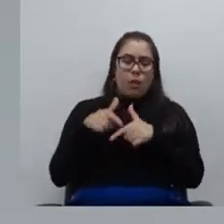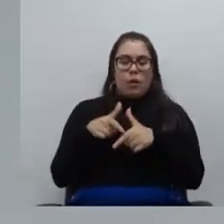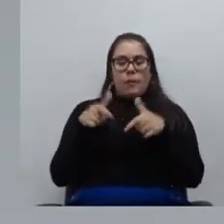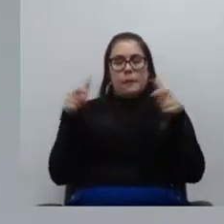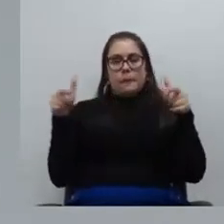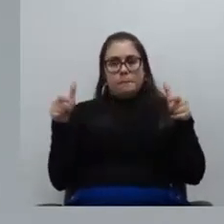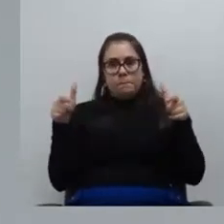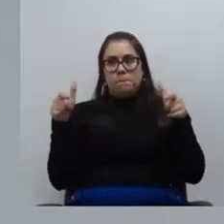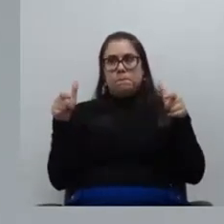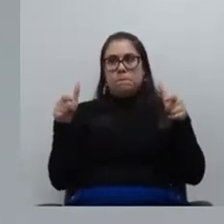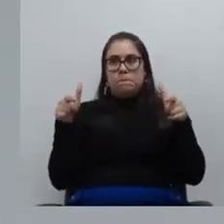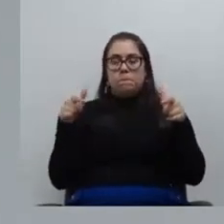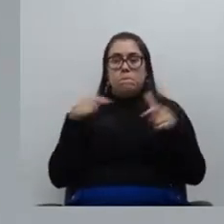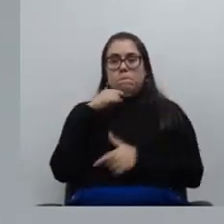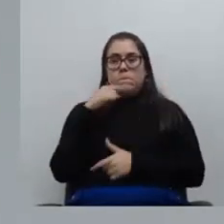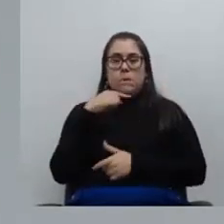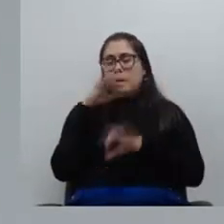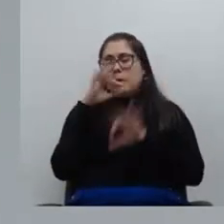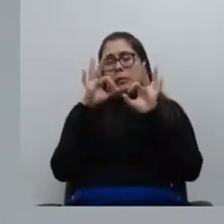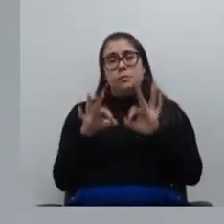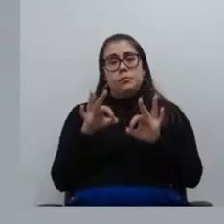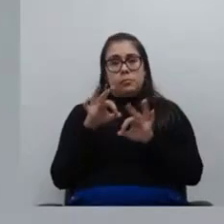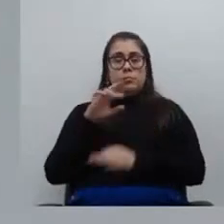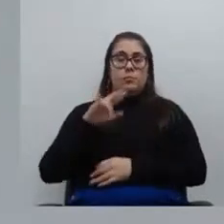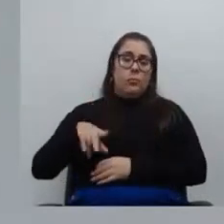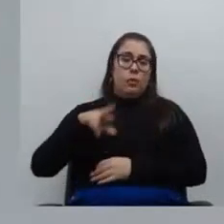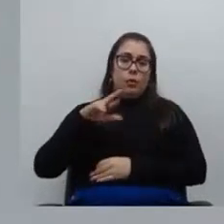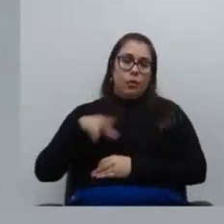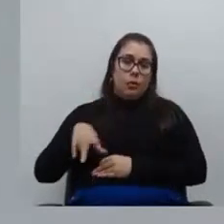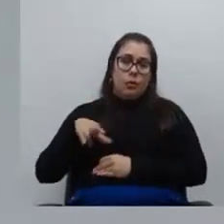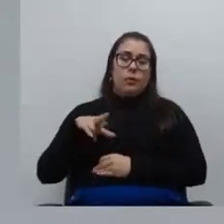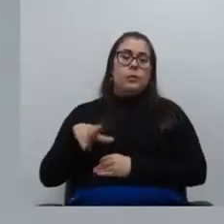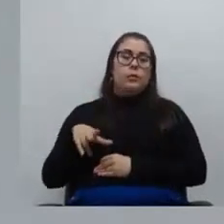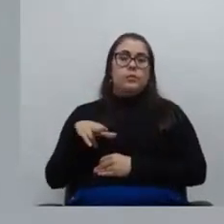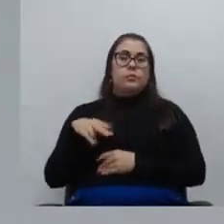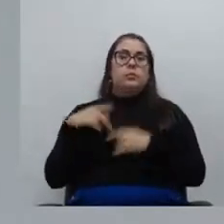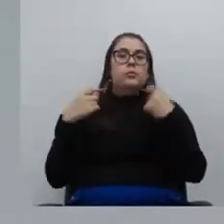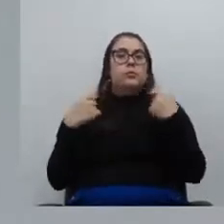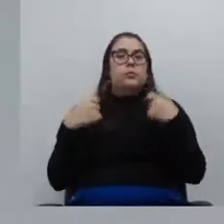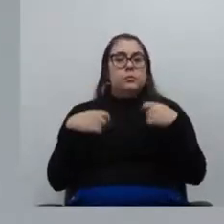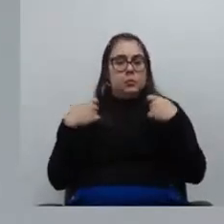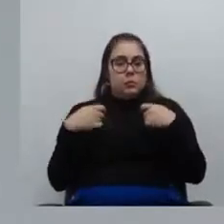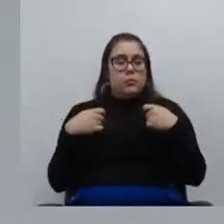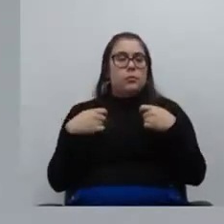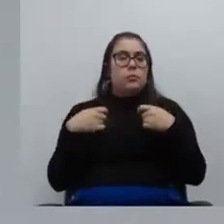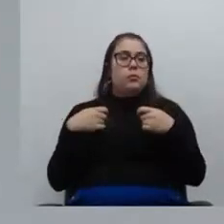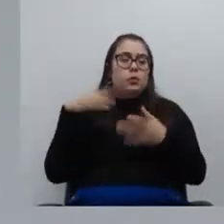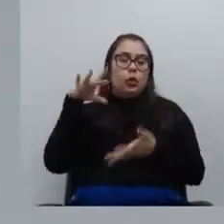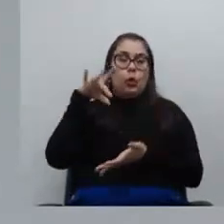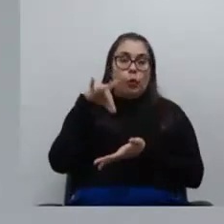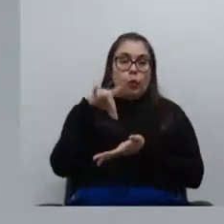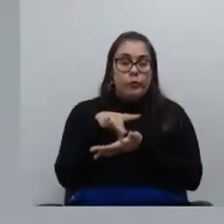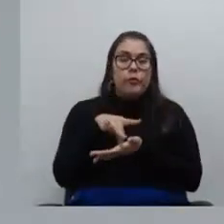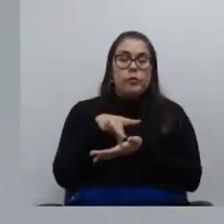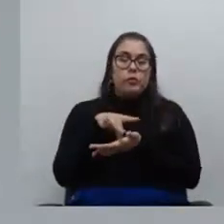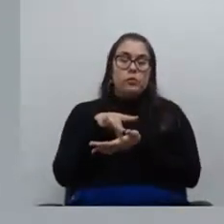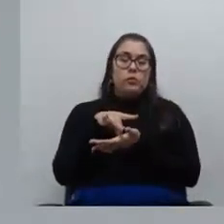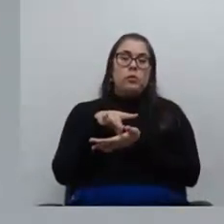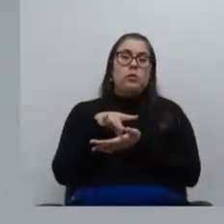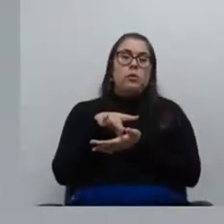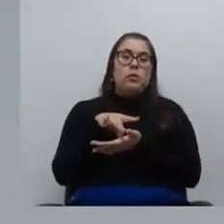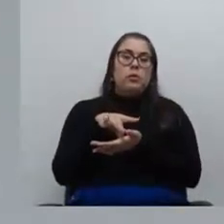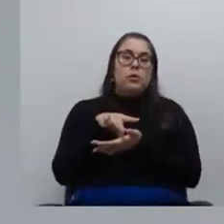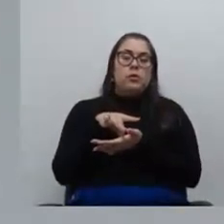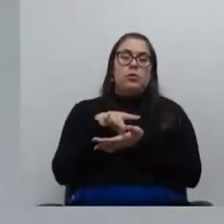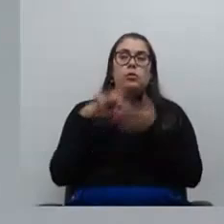porque não é adequado inclusive a comunicação vai vir da comunicação dos ofícios desses registros